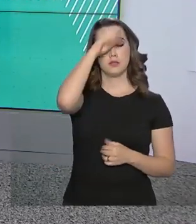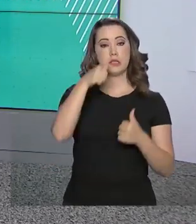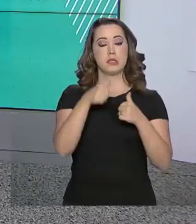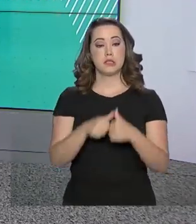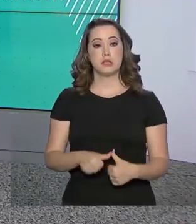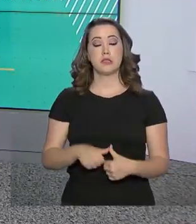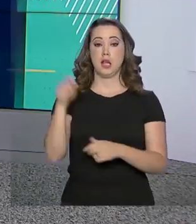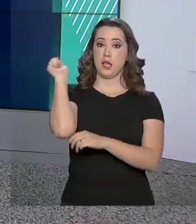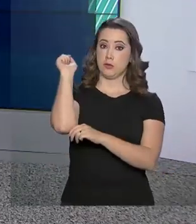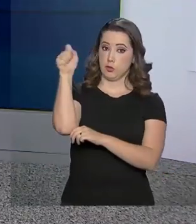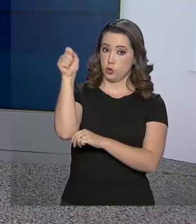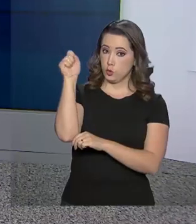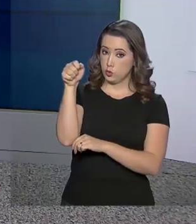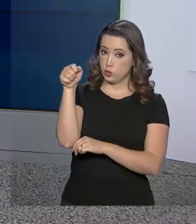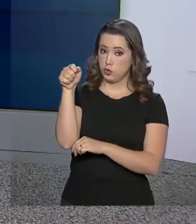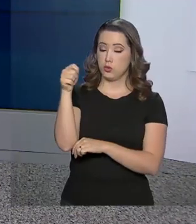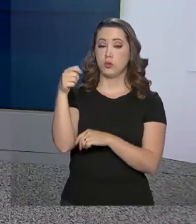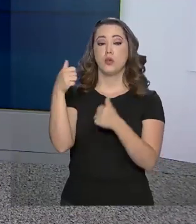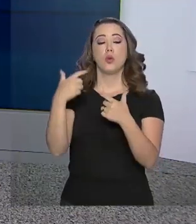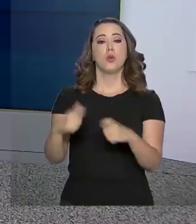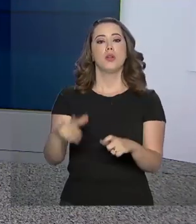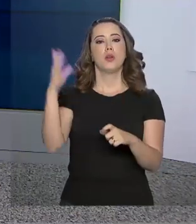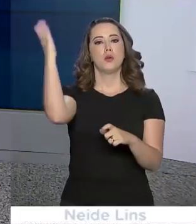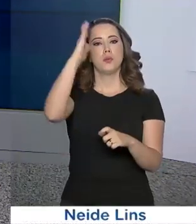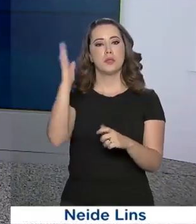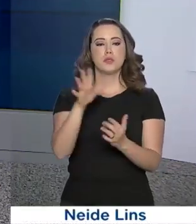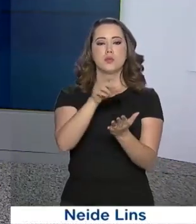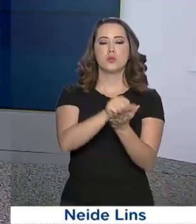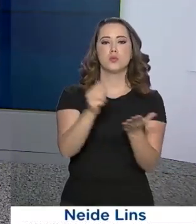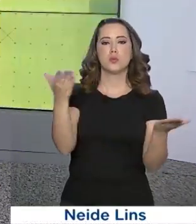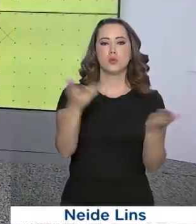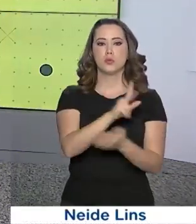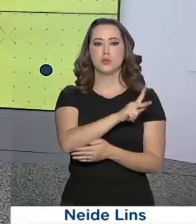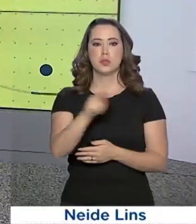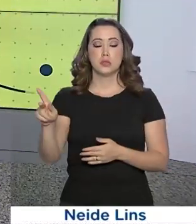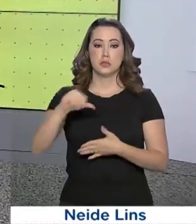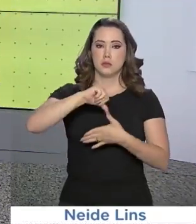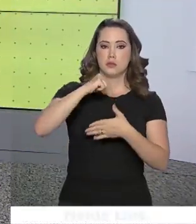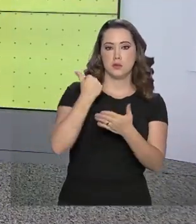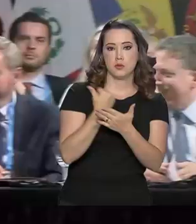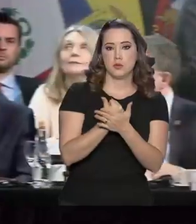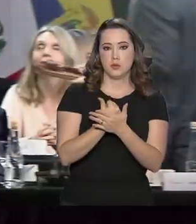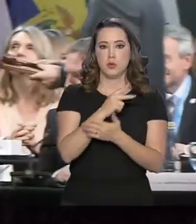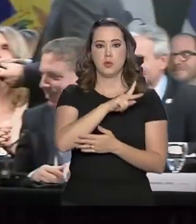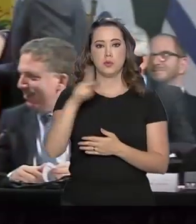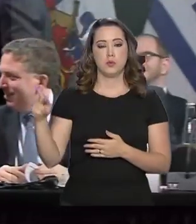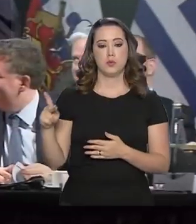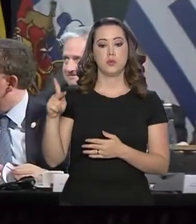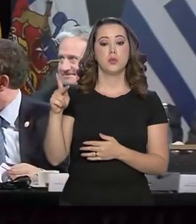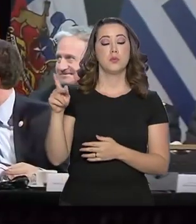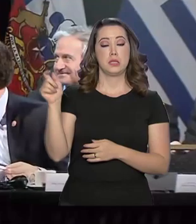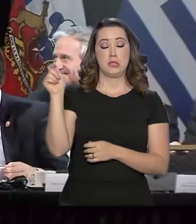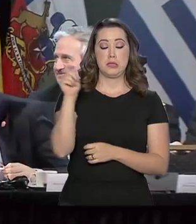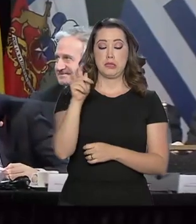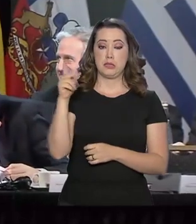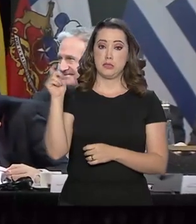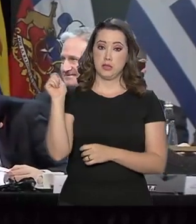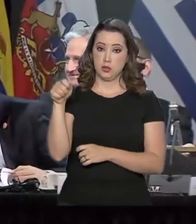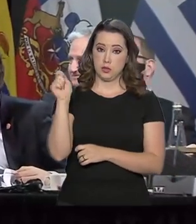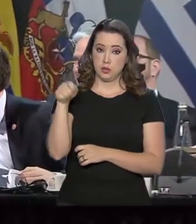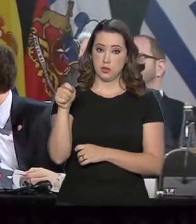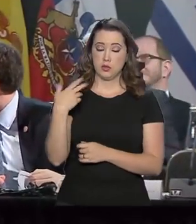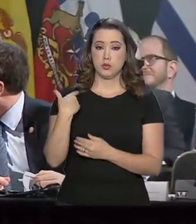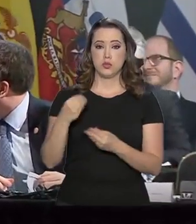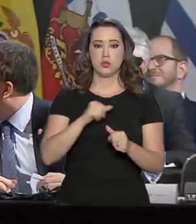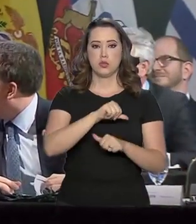está em Santa Fé, na Argentina, onde o Brasil assumiu hoje a presidência do Mercosul. O presidente argentino, Maurício Macri,